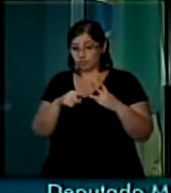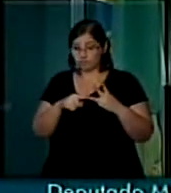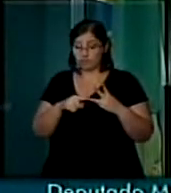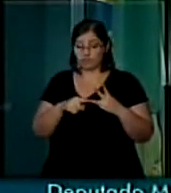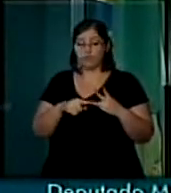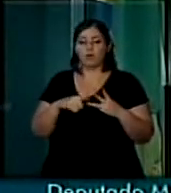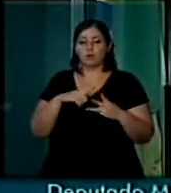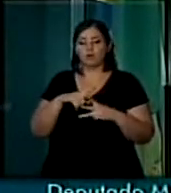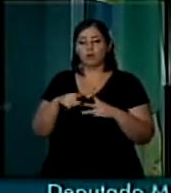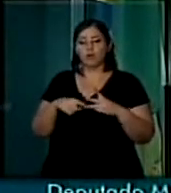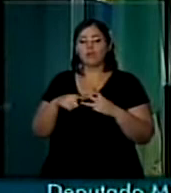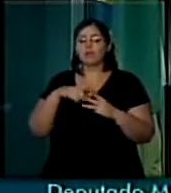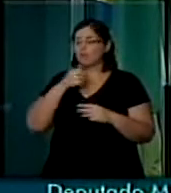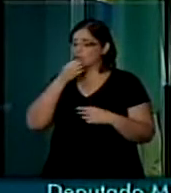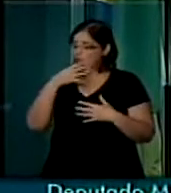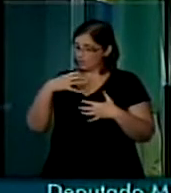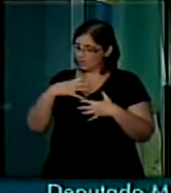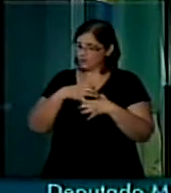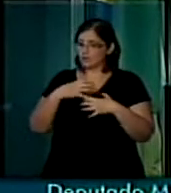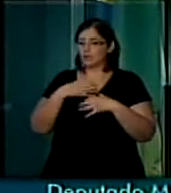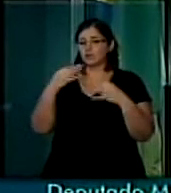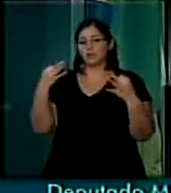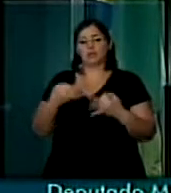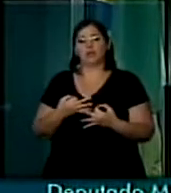teve essa sensibilidade